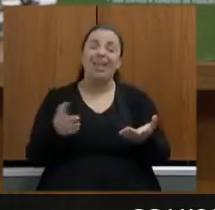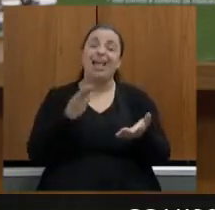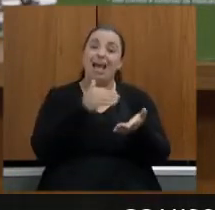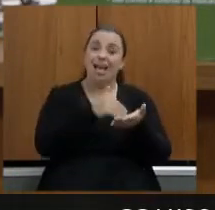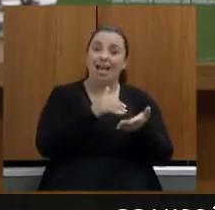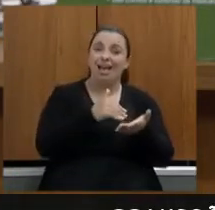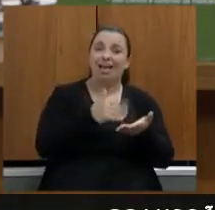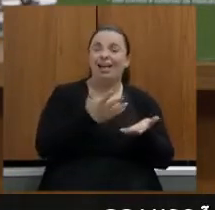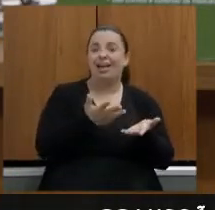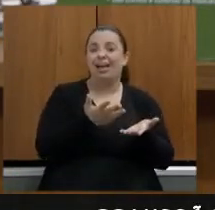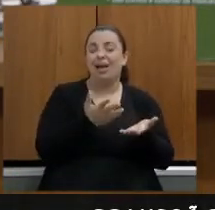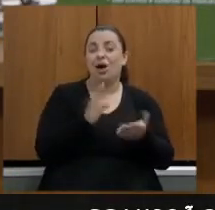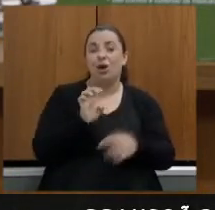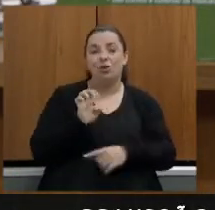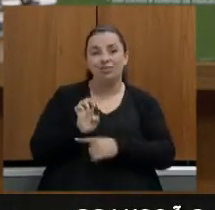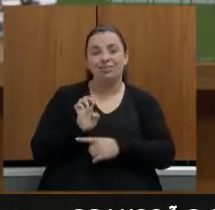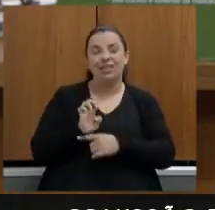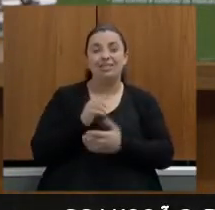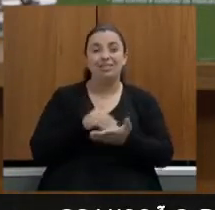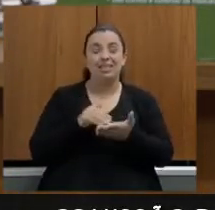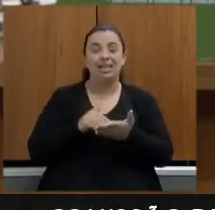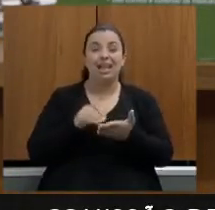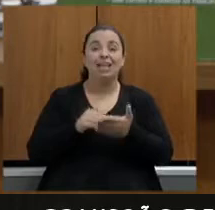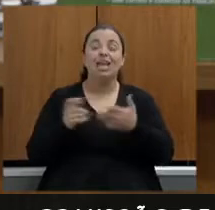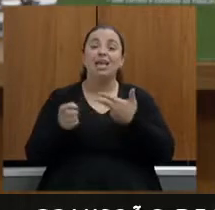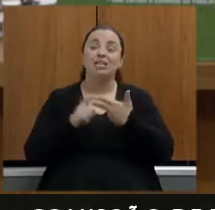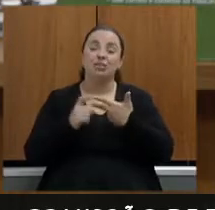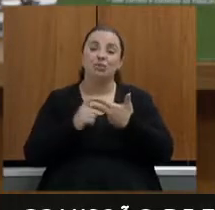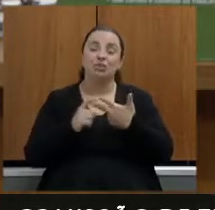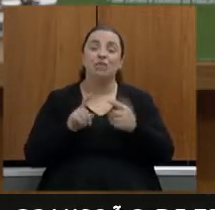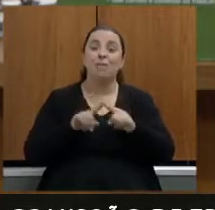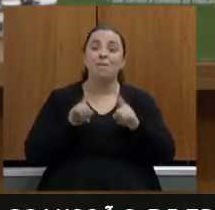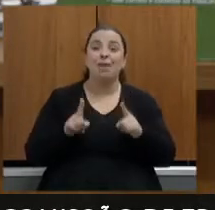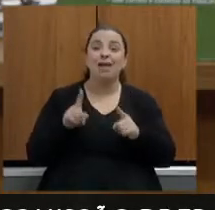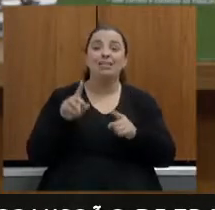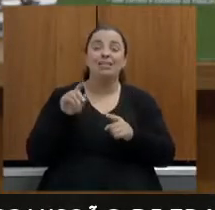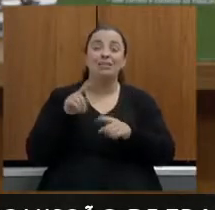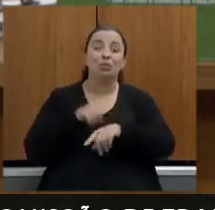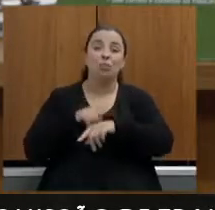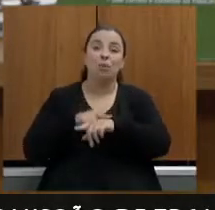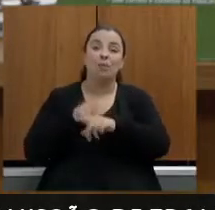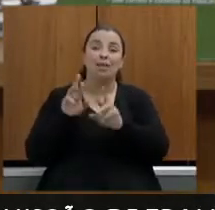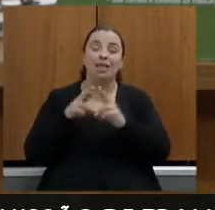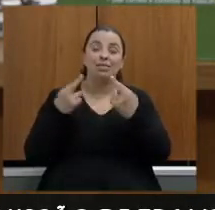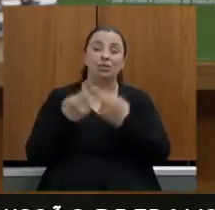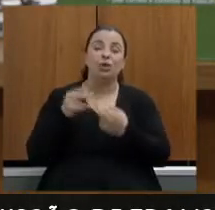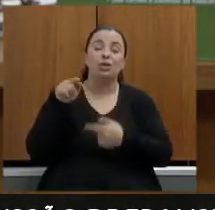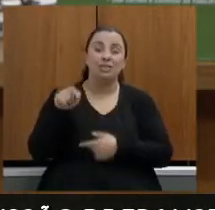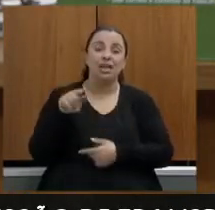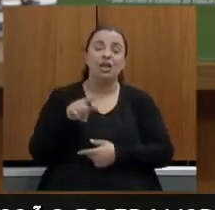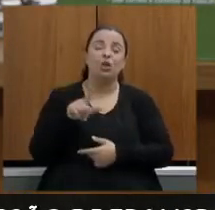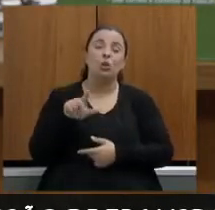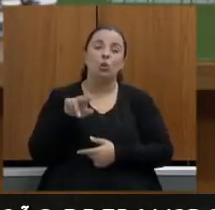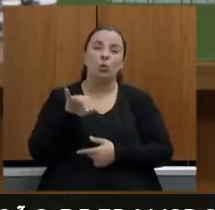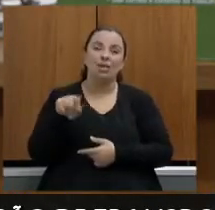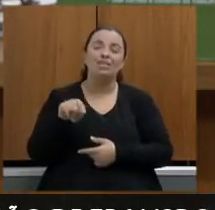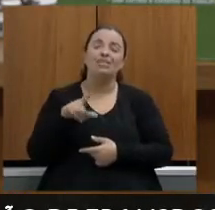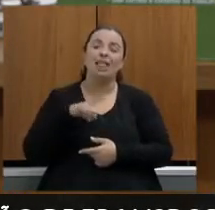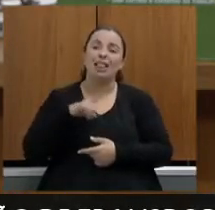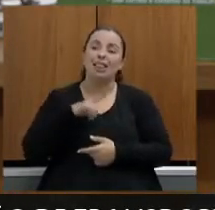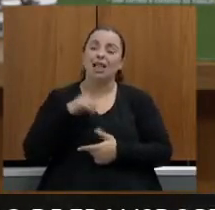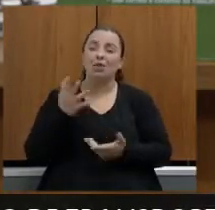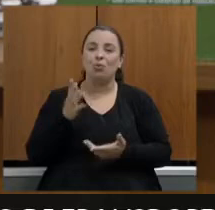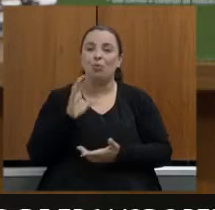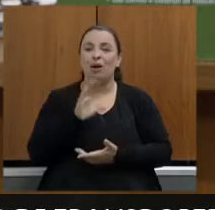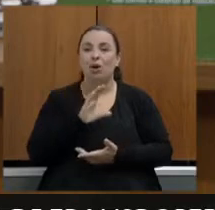e nas reuniões o secretário Luiz tem um papel de coordenação uma liderança ali nata natural